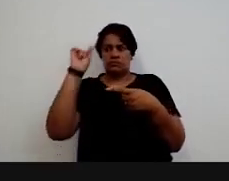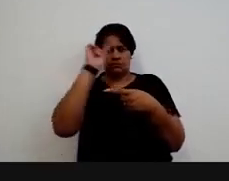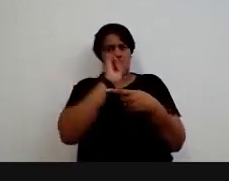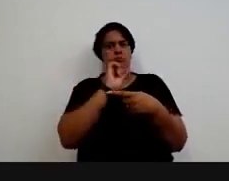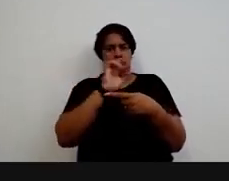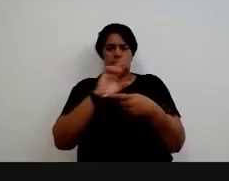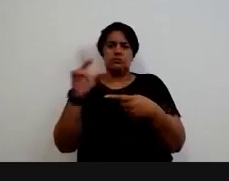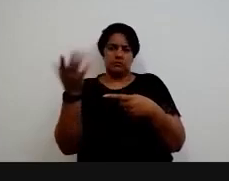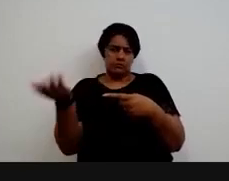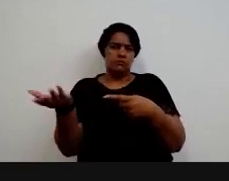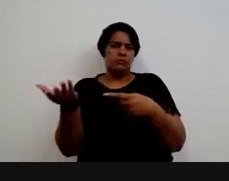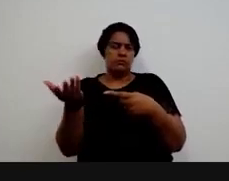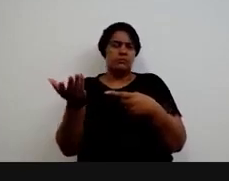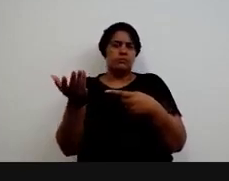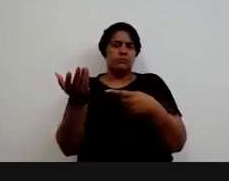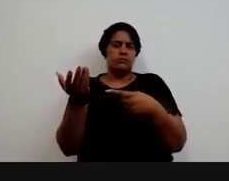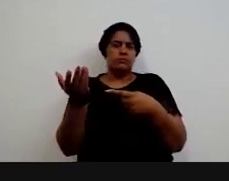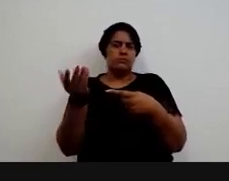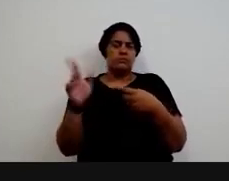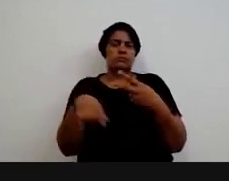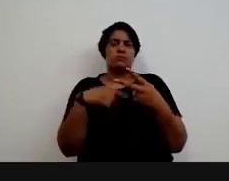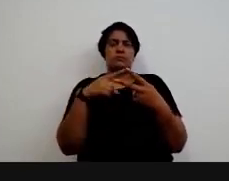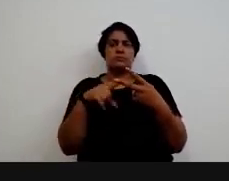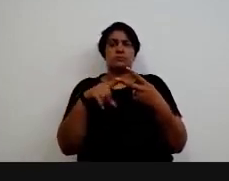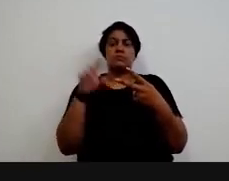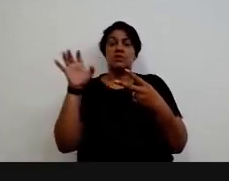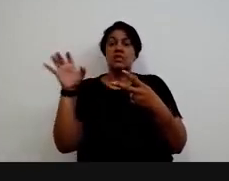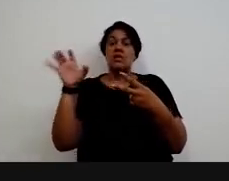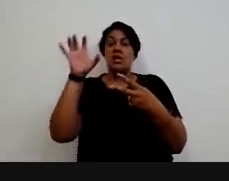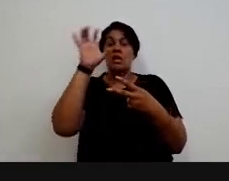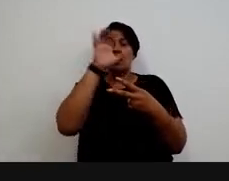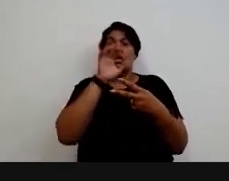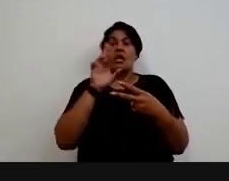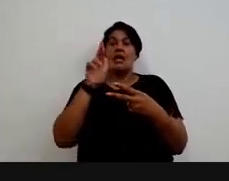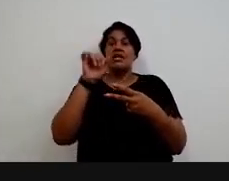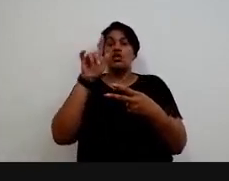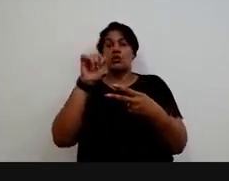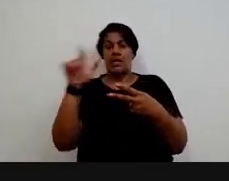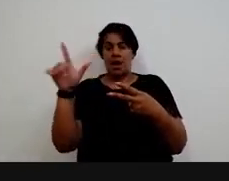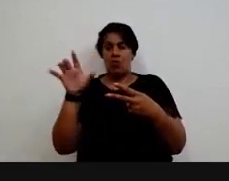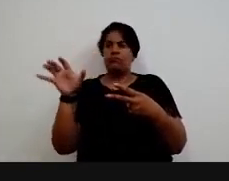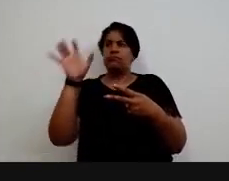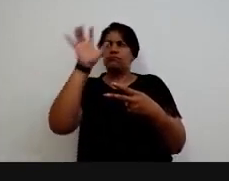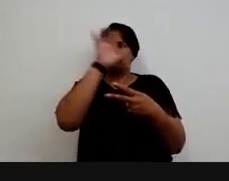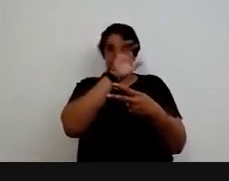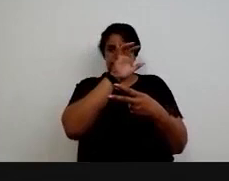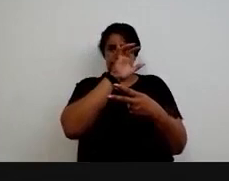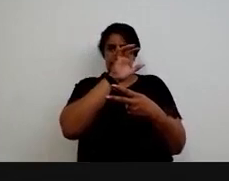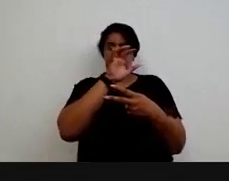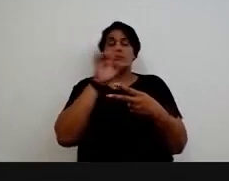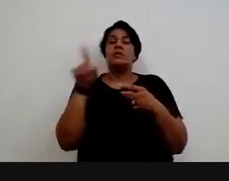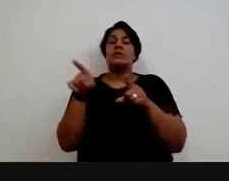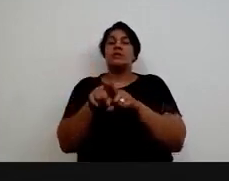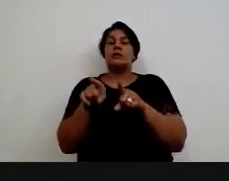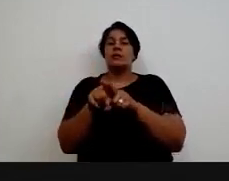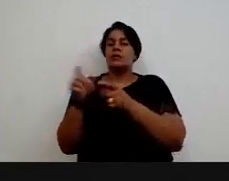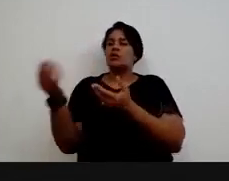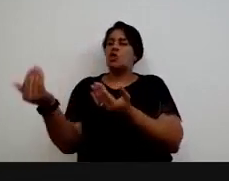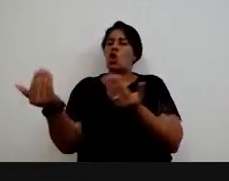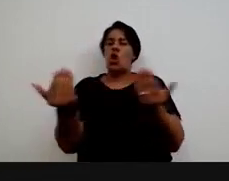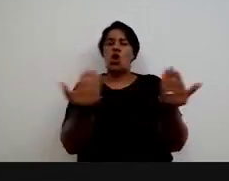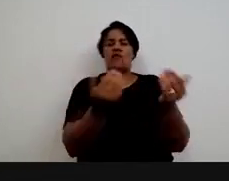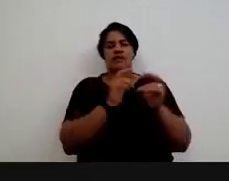país com dimensões continentais, com regionalidades muito diferentes, e o mais importante, nós temos diferentes juventudes.